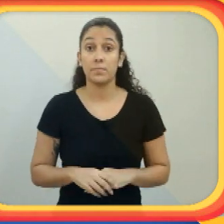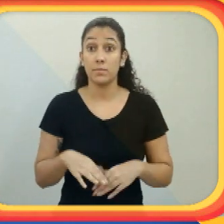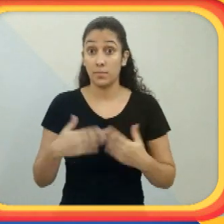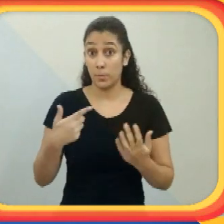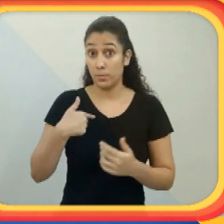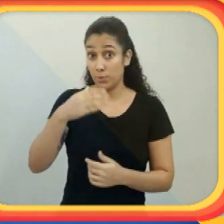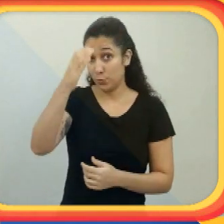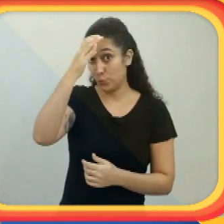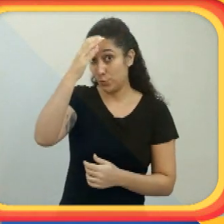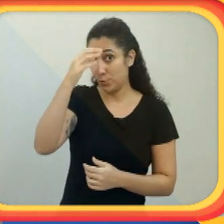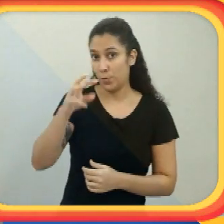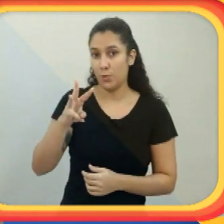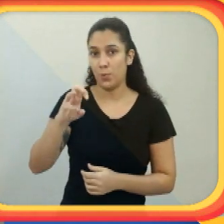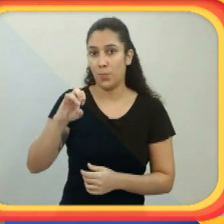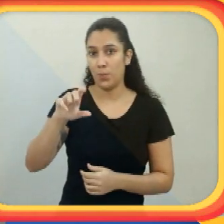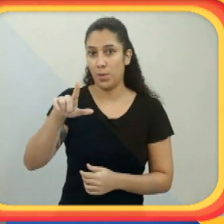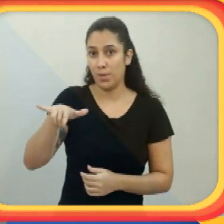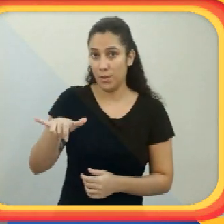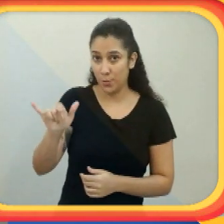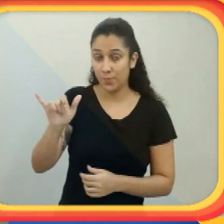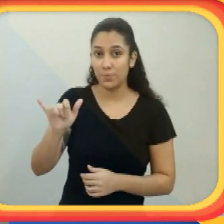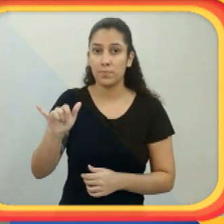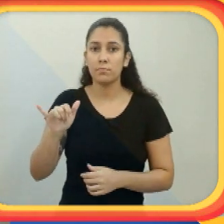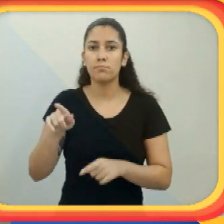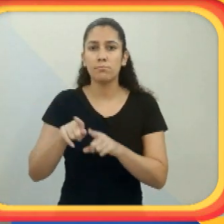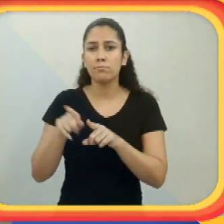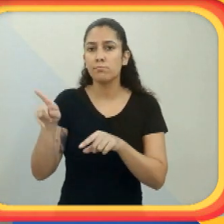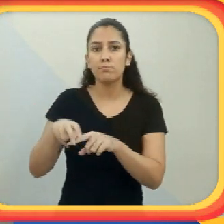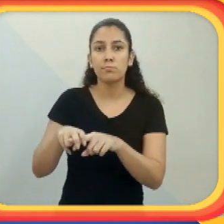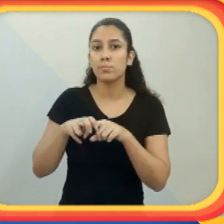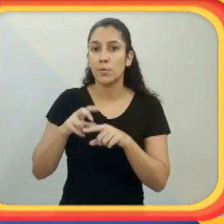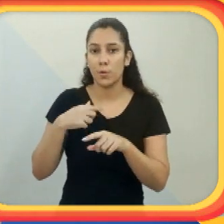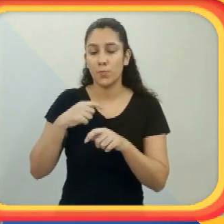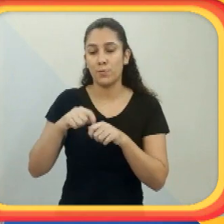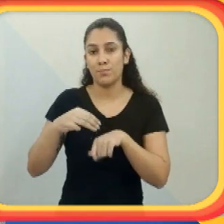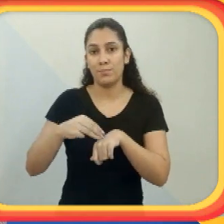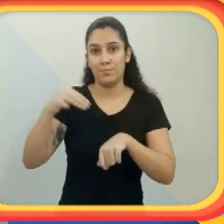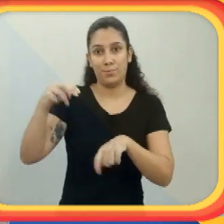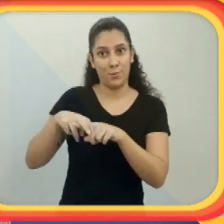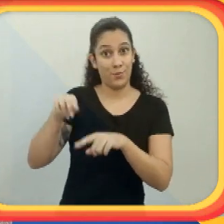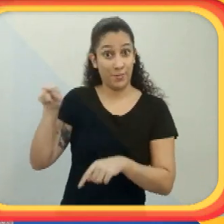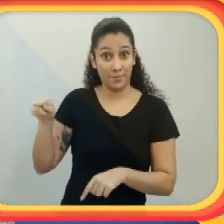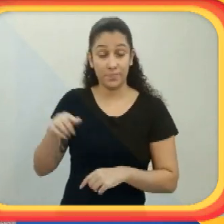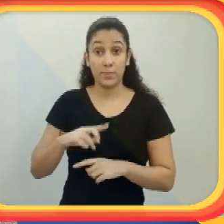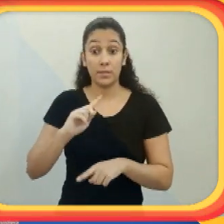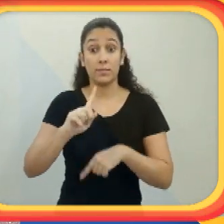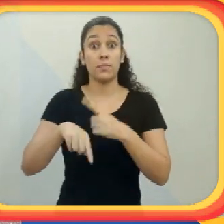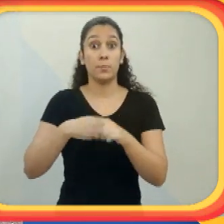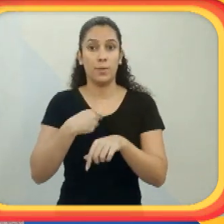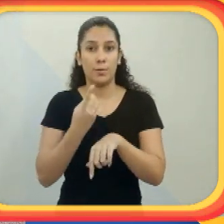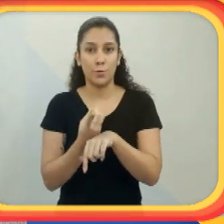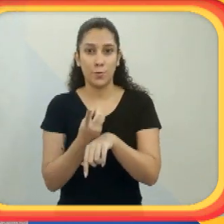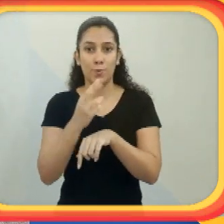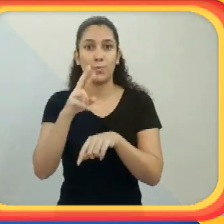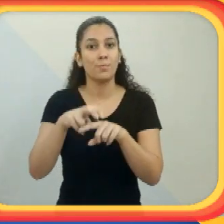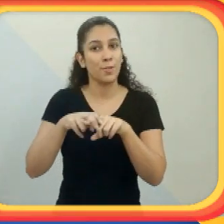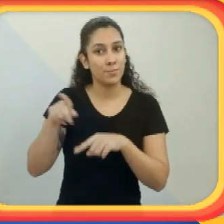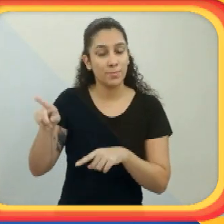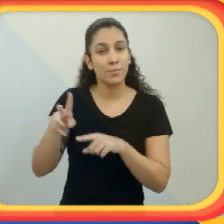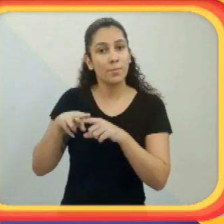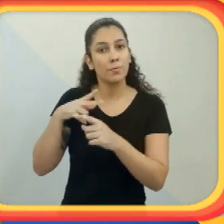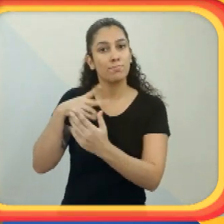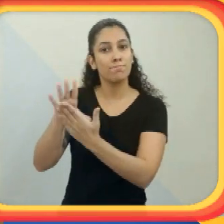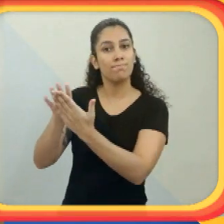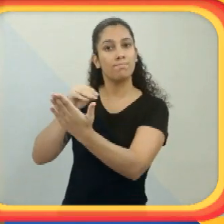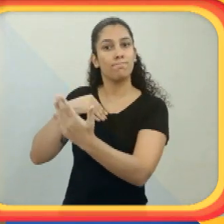tive a chance, nessa vida, de ter dois pais e duas mães. E o meu tio, Willi, foi